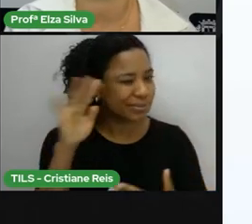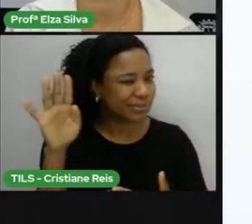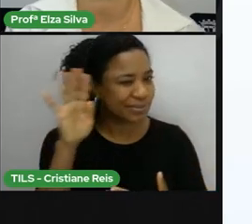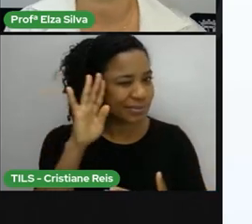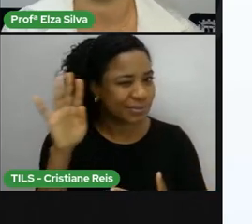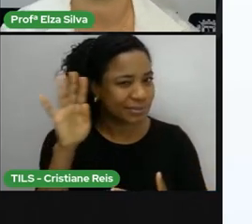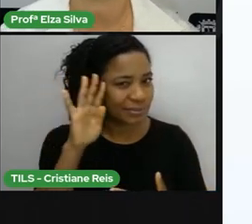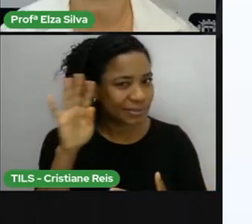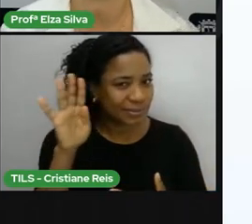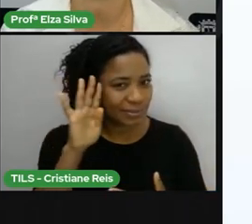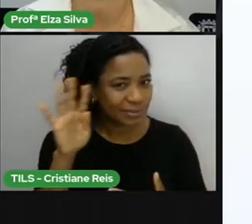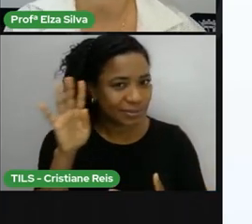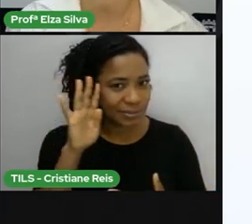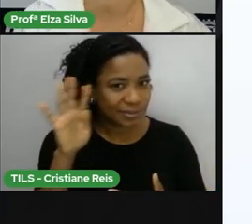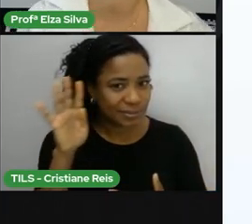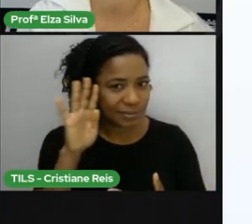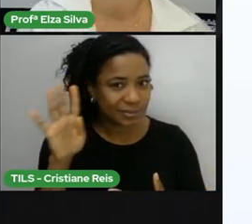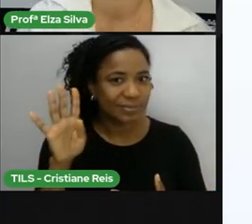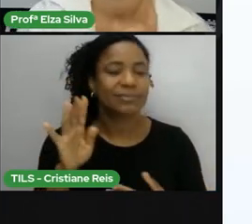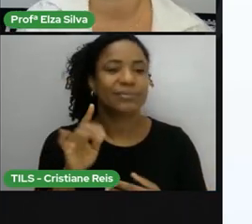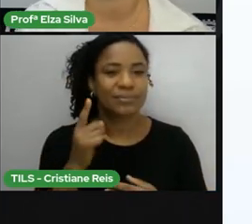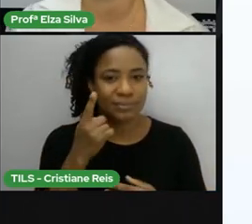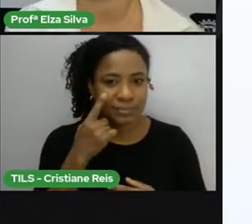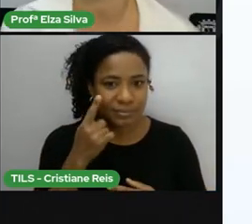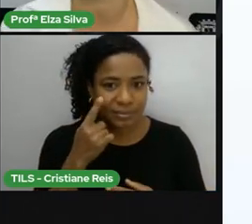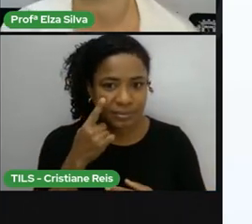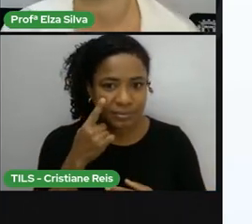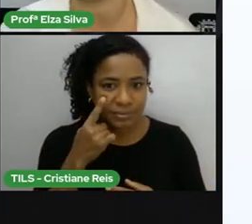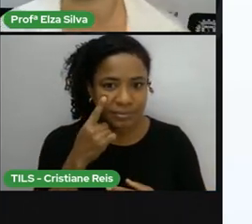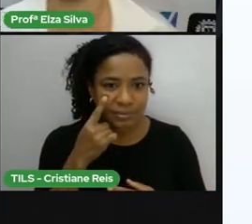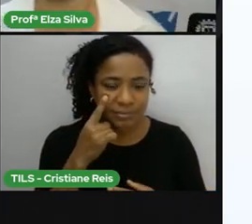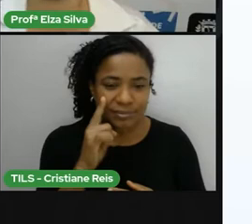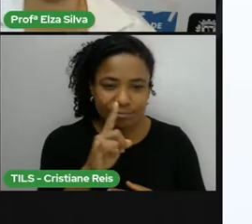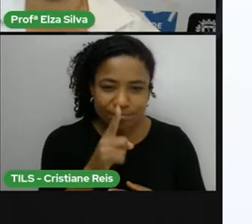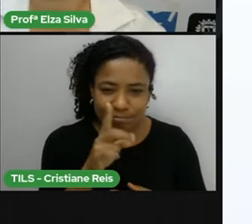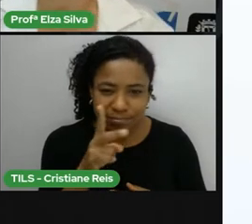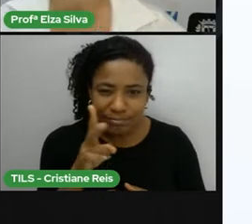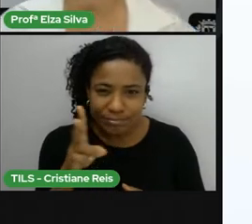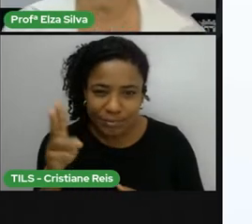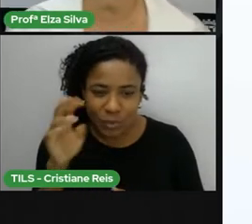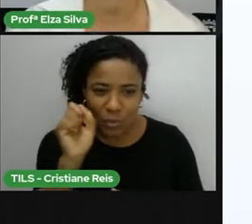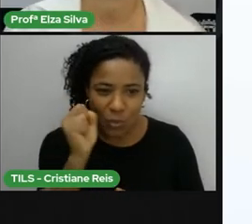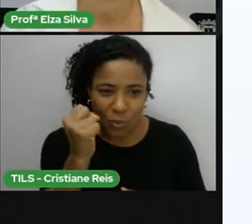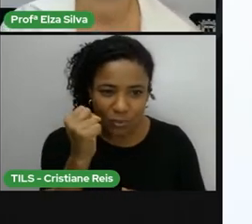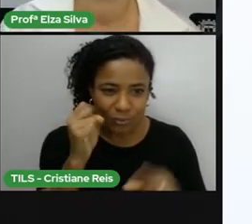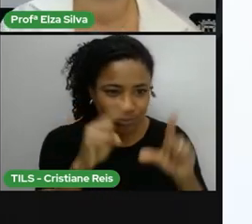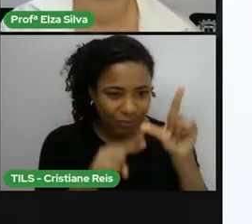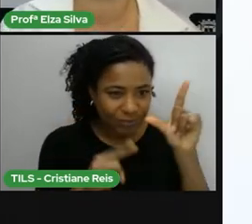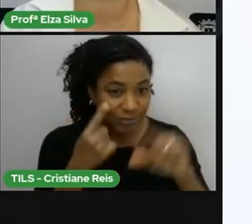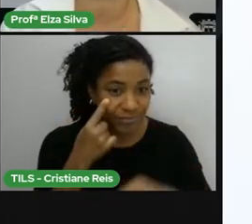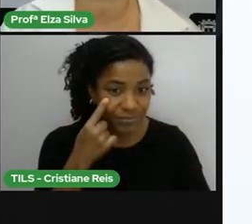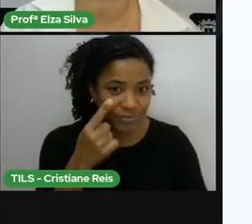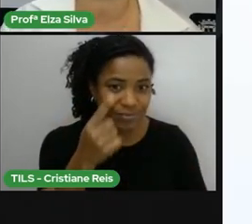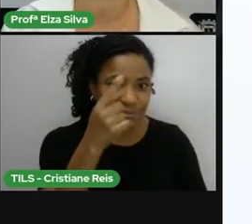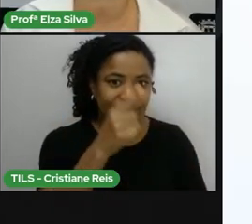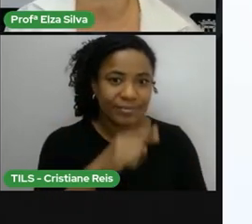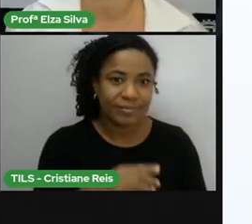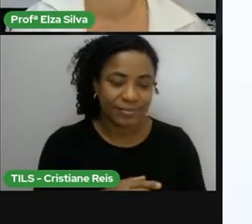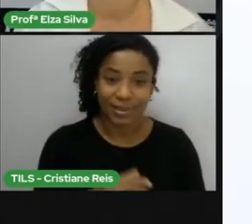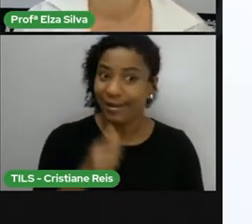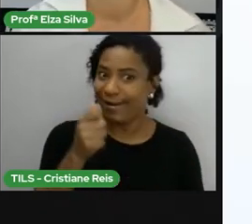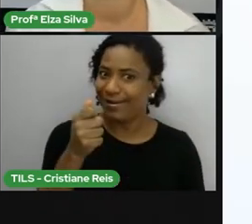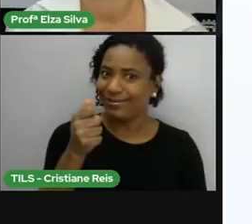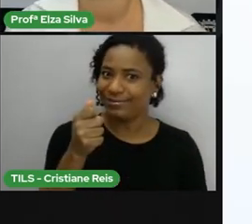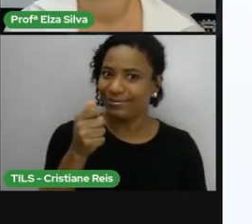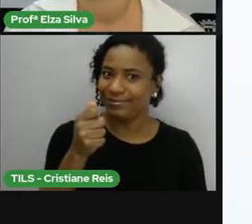Dois Quatro Seis Oito Vou começar O jogo Tá? Vamos tentar Vou começar Pela letra